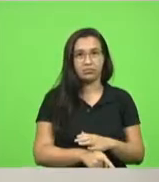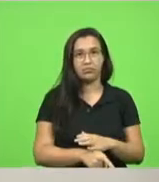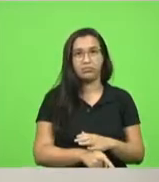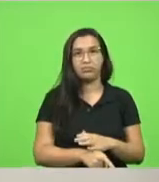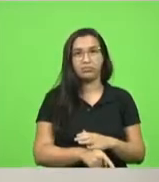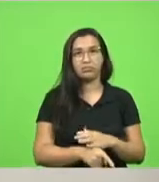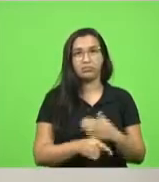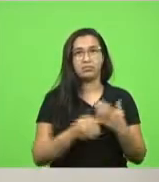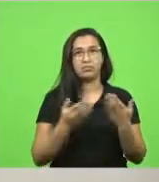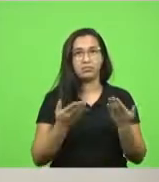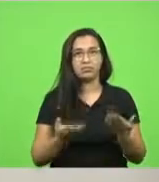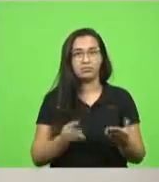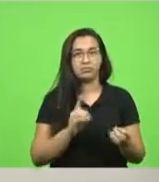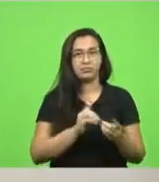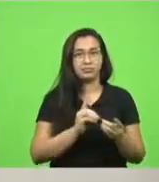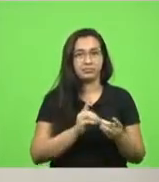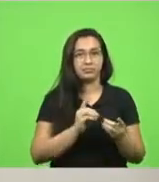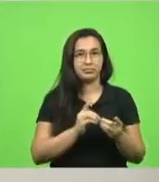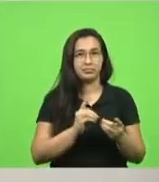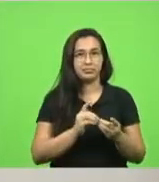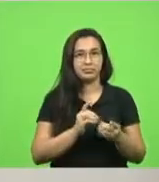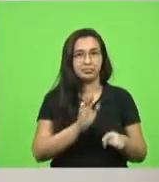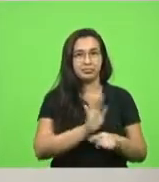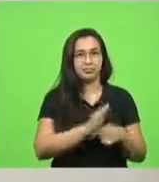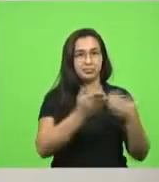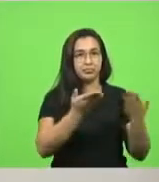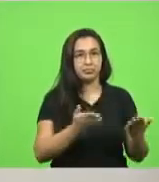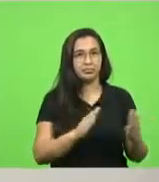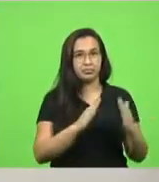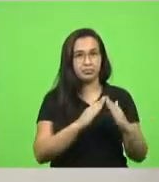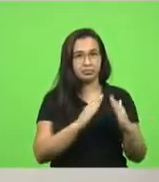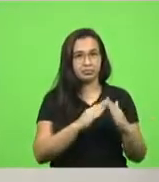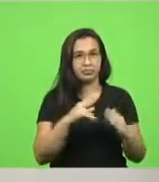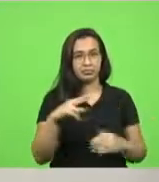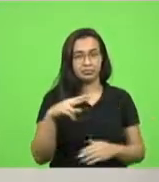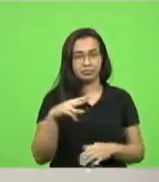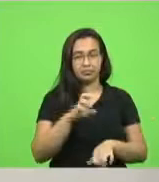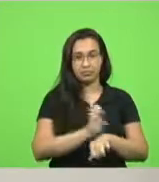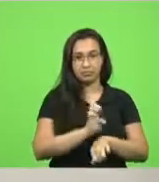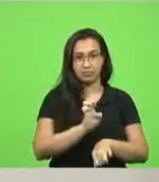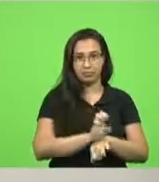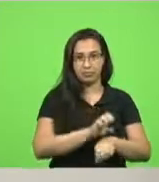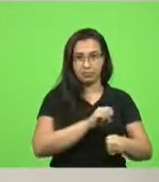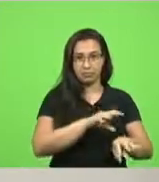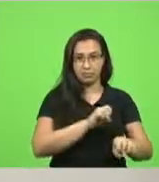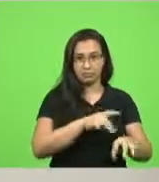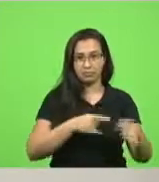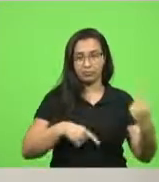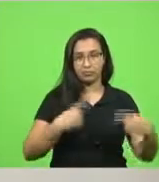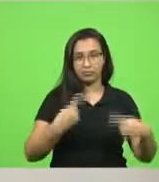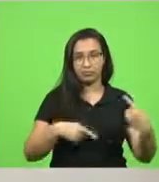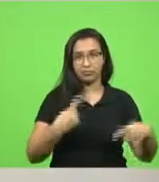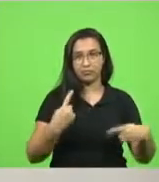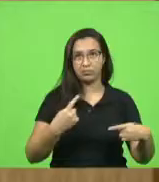atender as necessidades das unidades escolares da rede pública estadual de ensino. Em discussão.